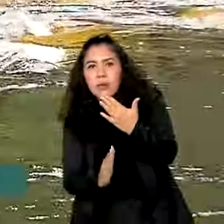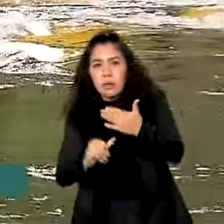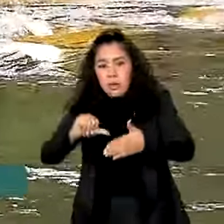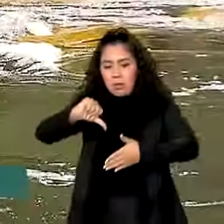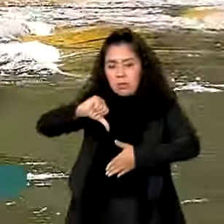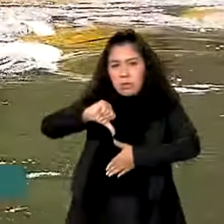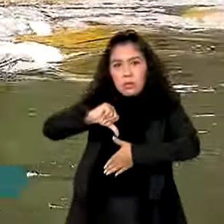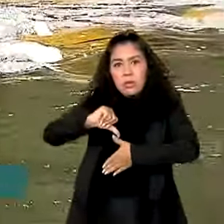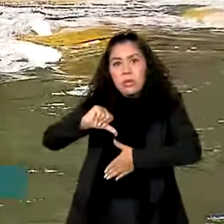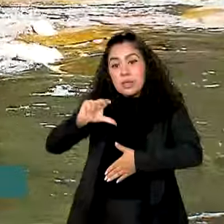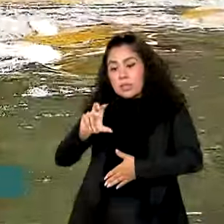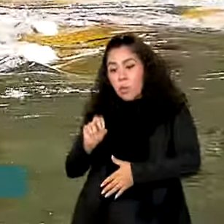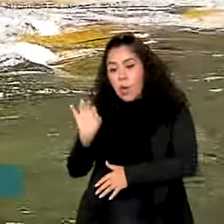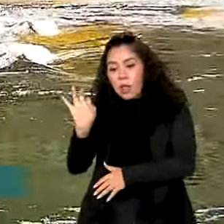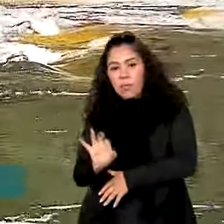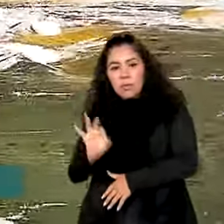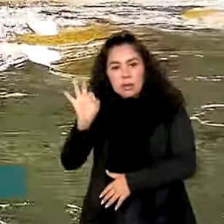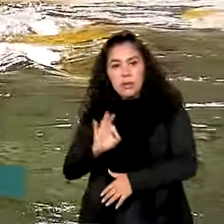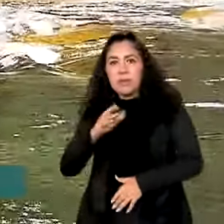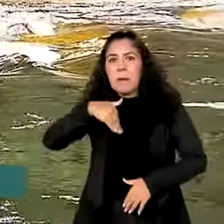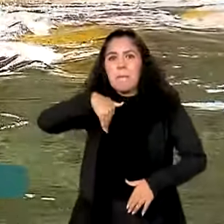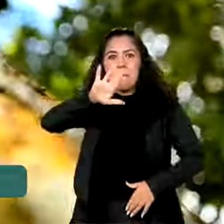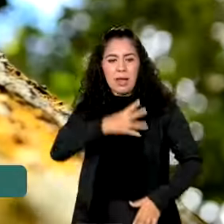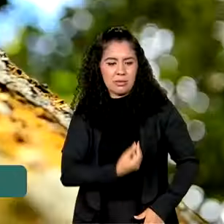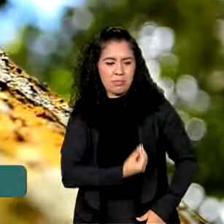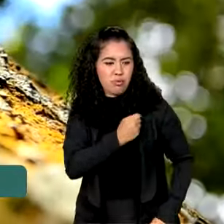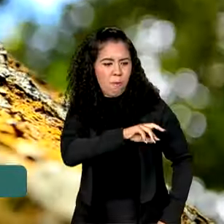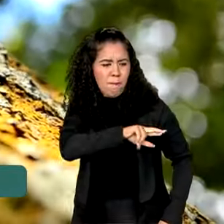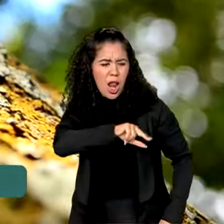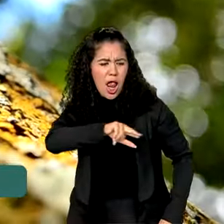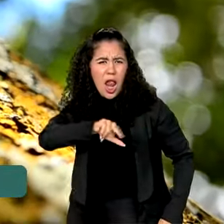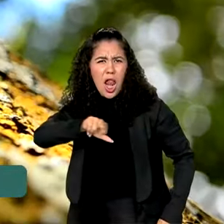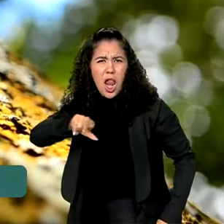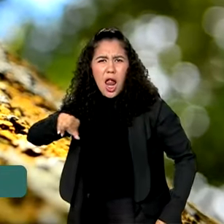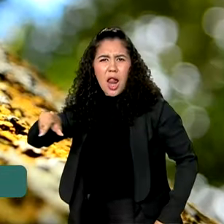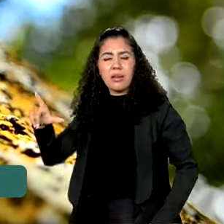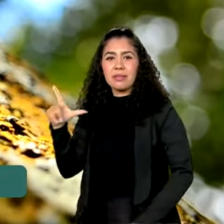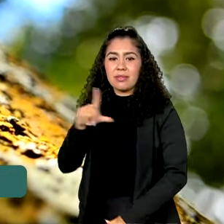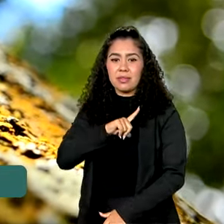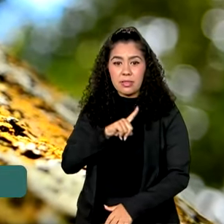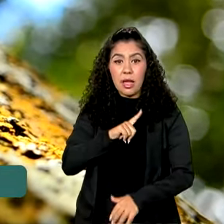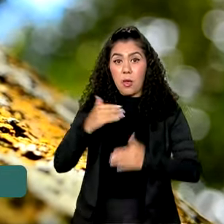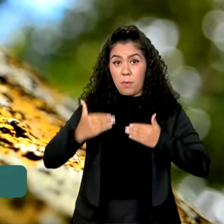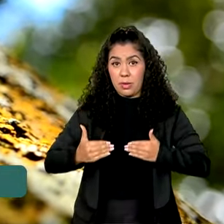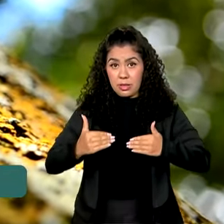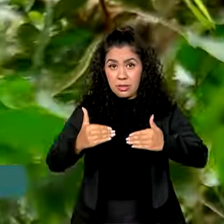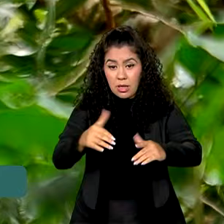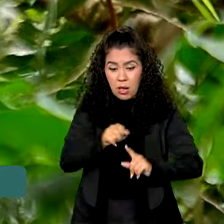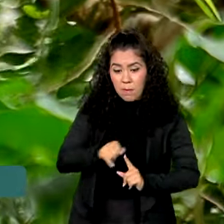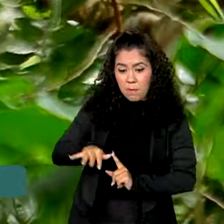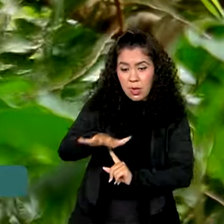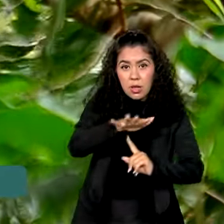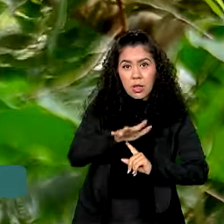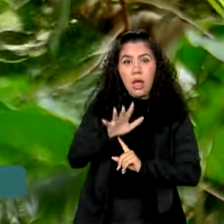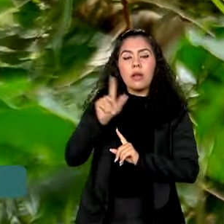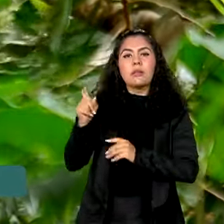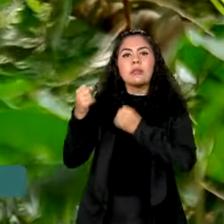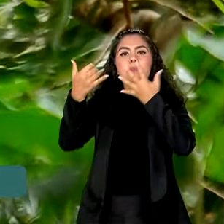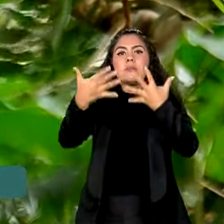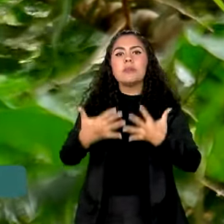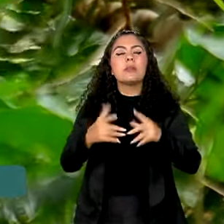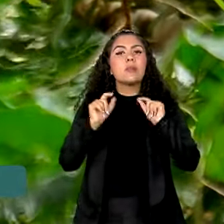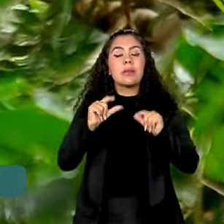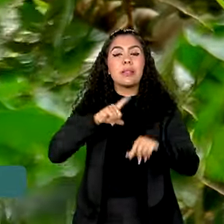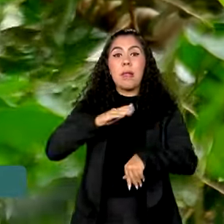e é o país com a maior biodiversidade do mundo. Segundo o Ministério do Meio Ambiente e Mudança do Clima, são mais de